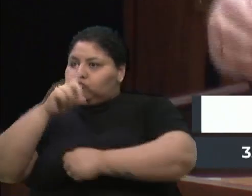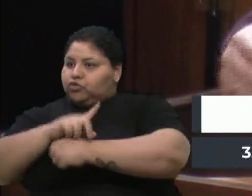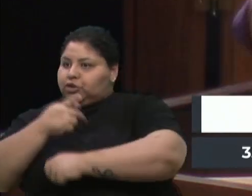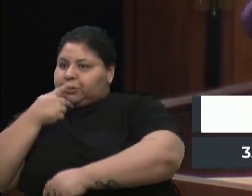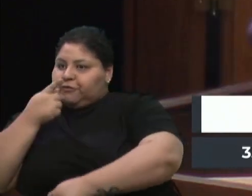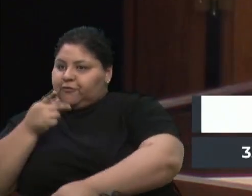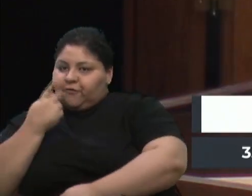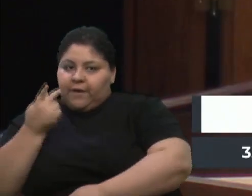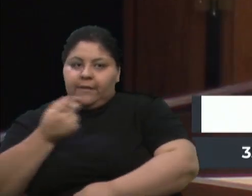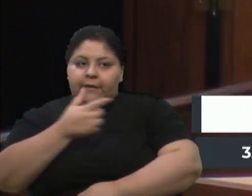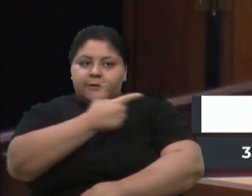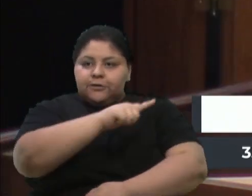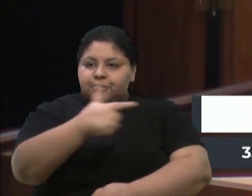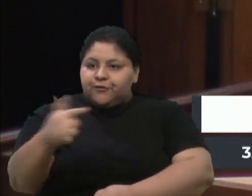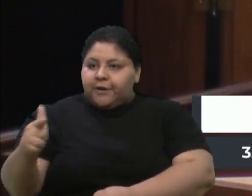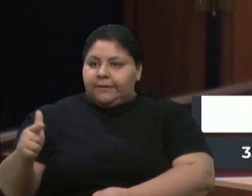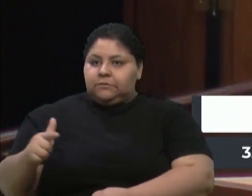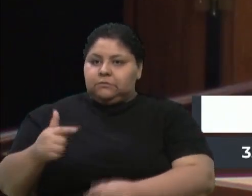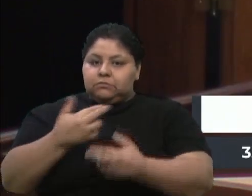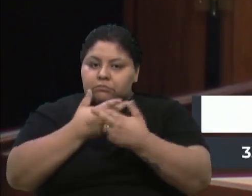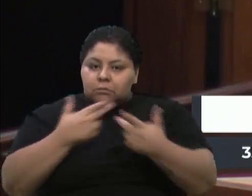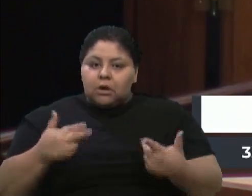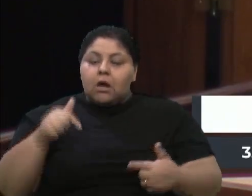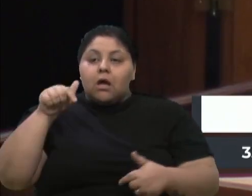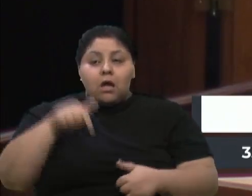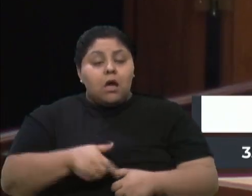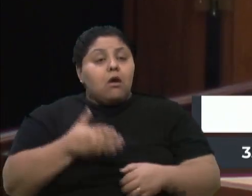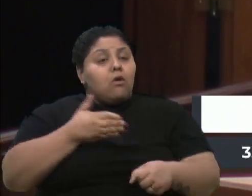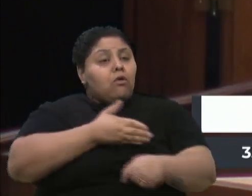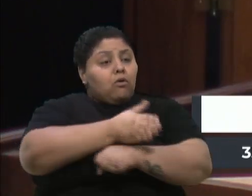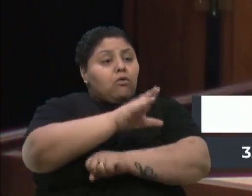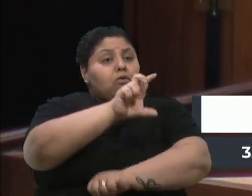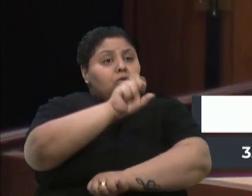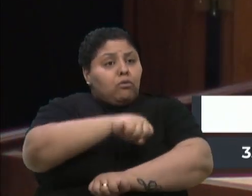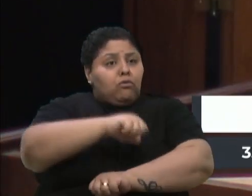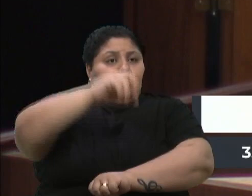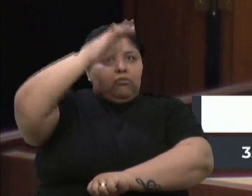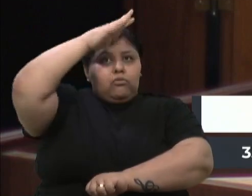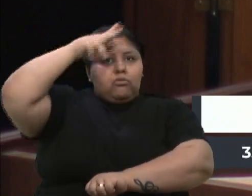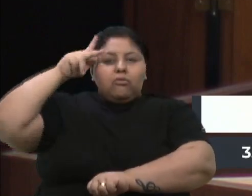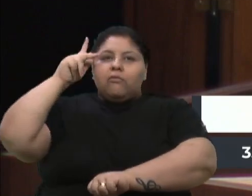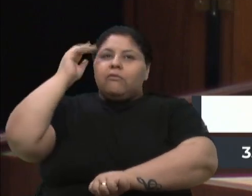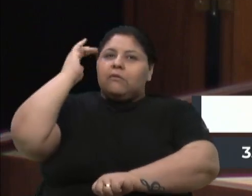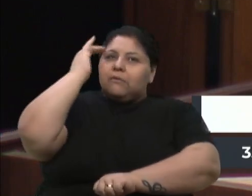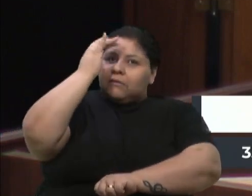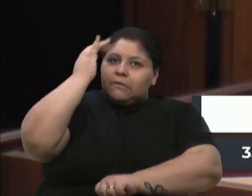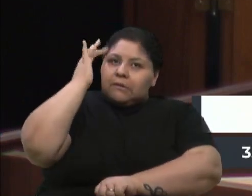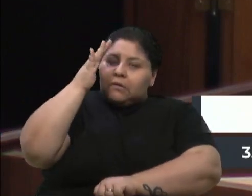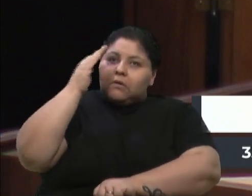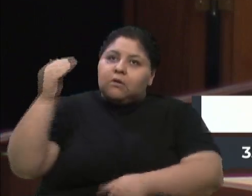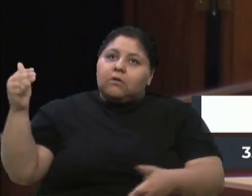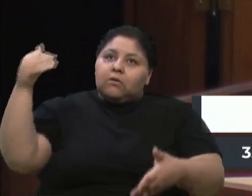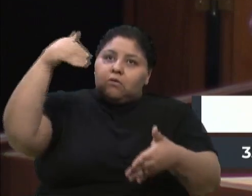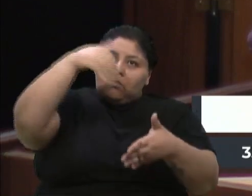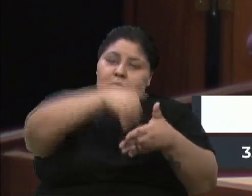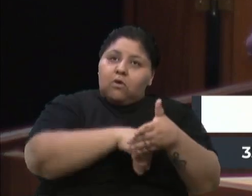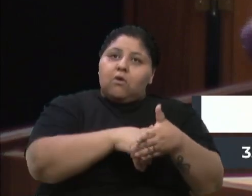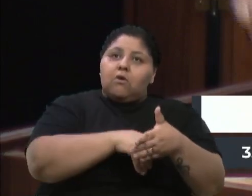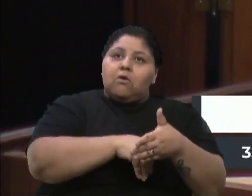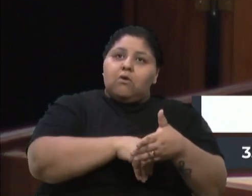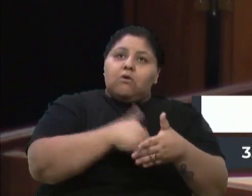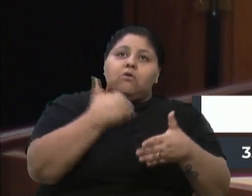E eu sou favorável, sim, se fosse agora que o prefeito Agiló que estivesse escutando, coloque uma secretaria lá de projetos.